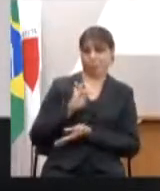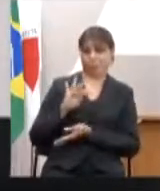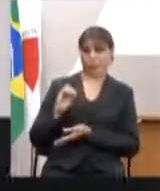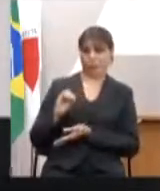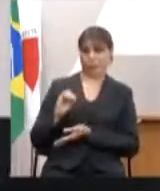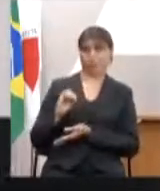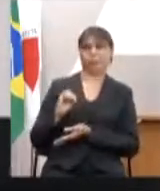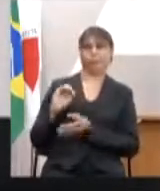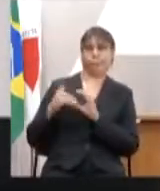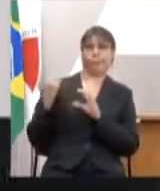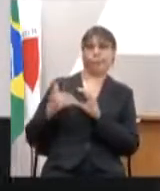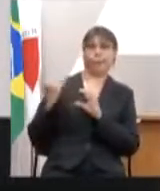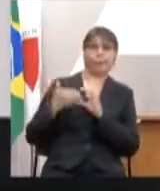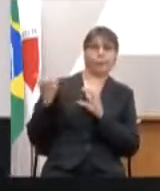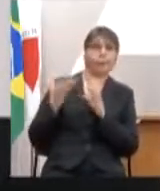nós.